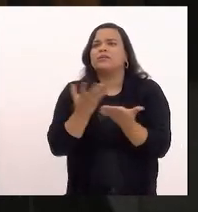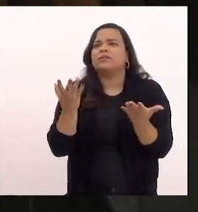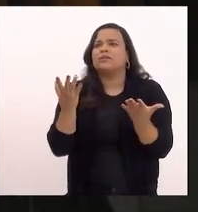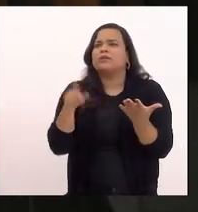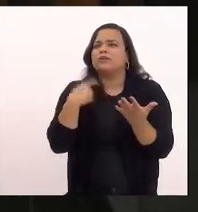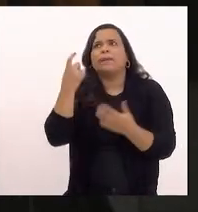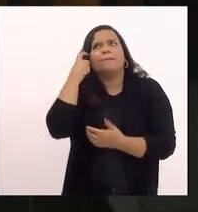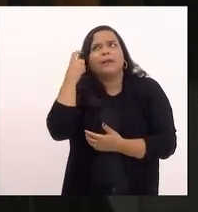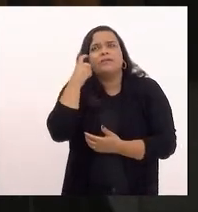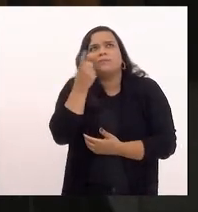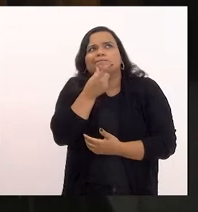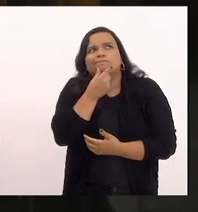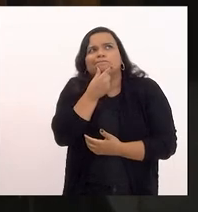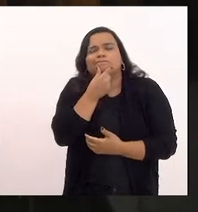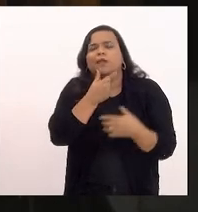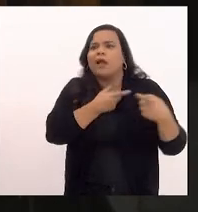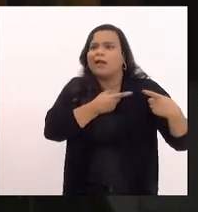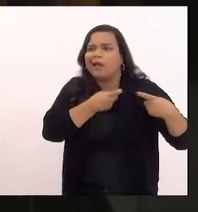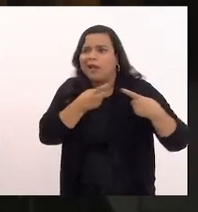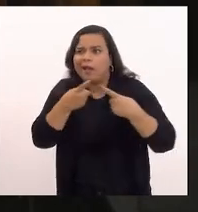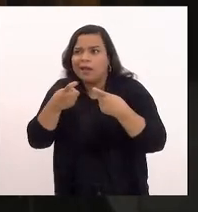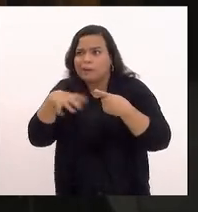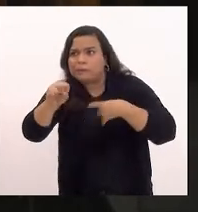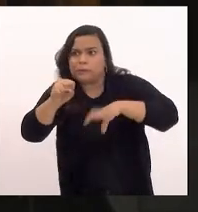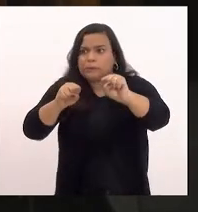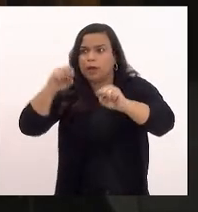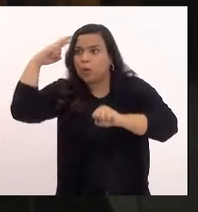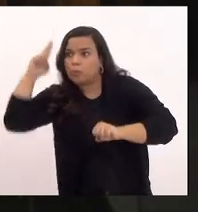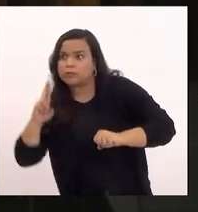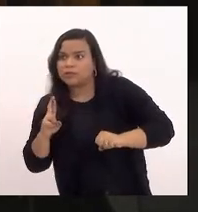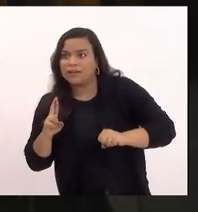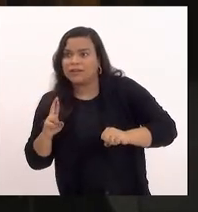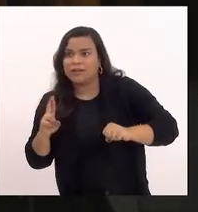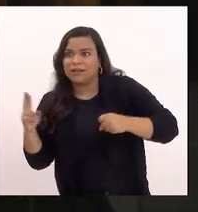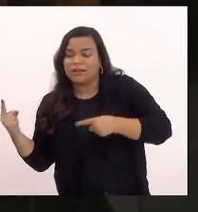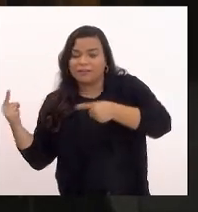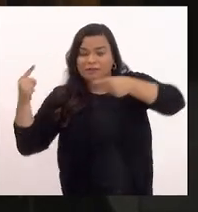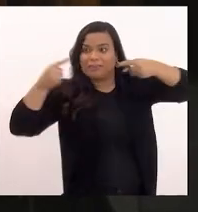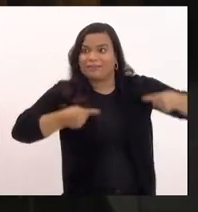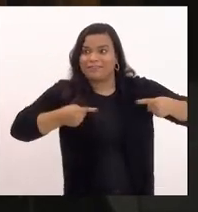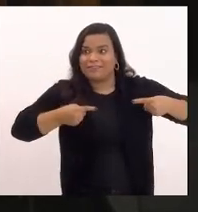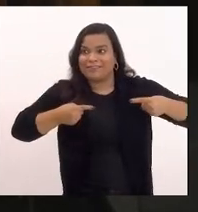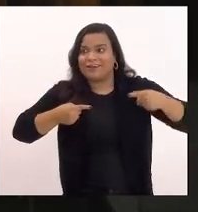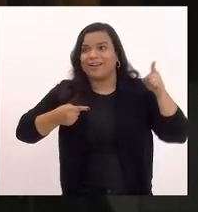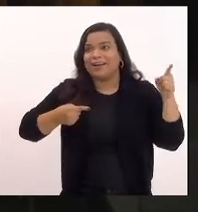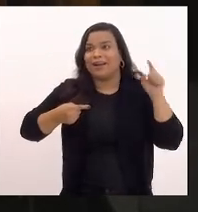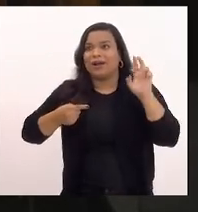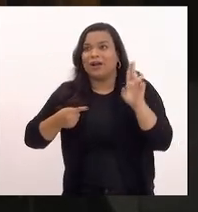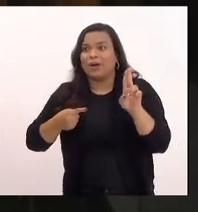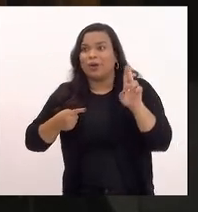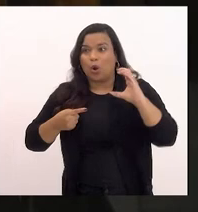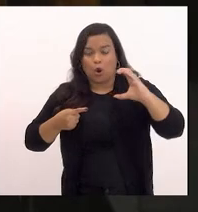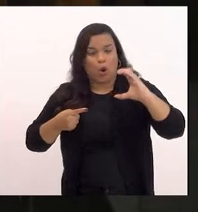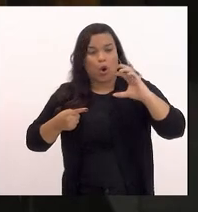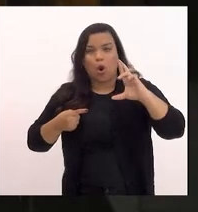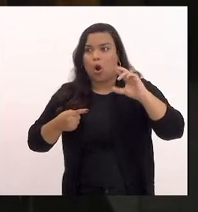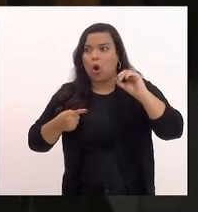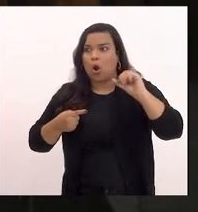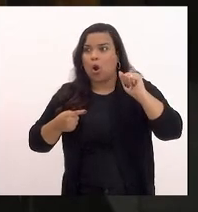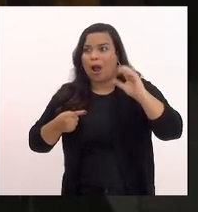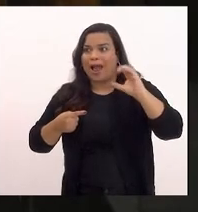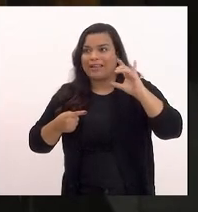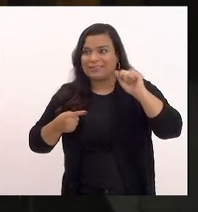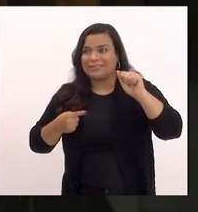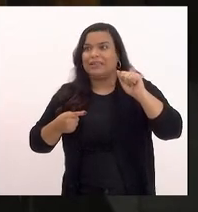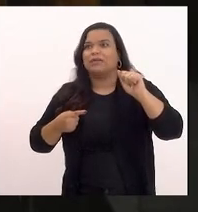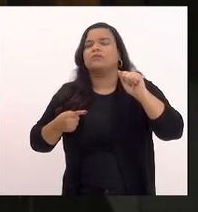hipótese também está colocada Rússia versus invasão da Croácia e eu estou